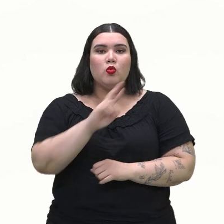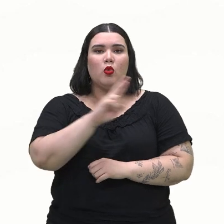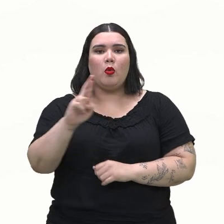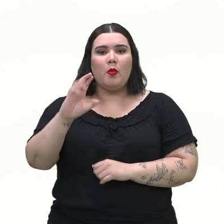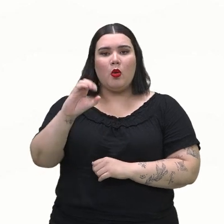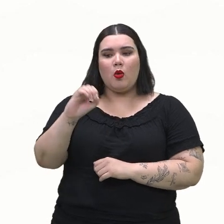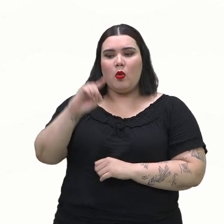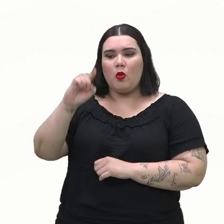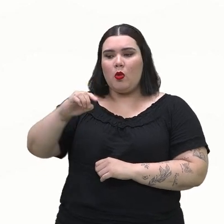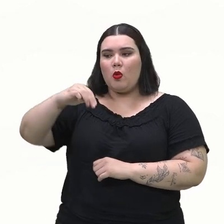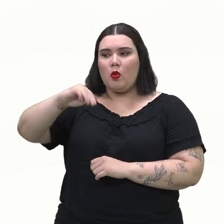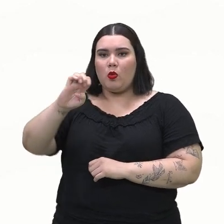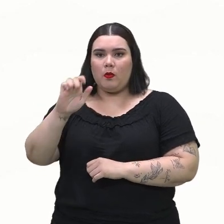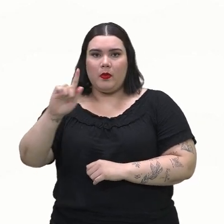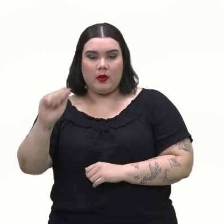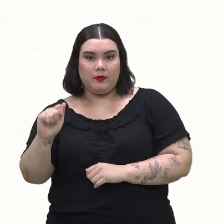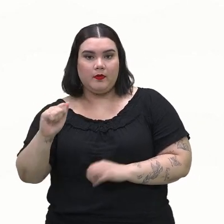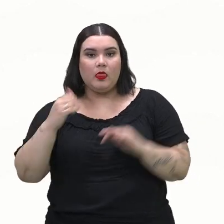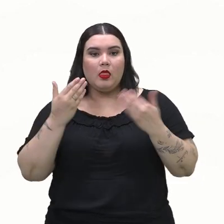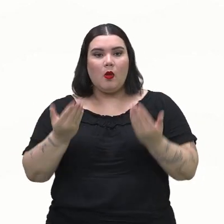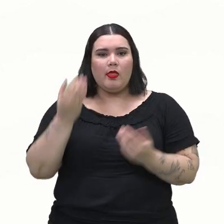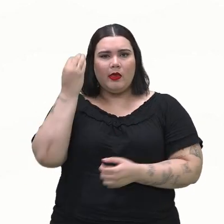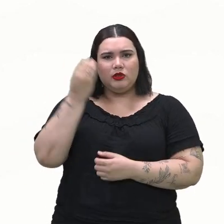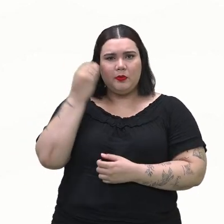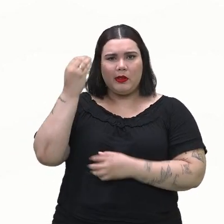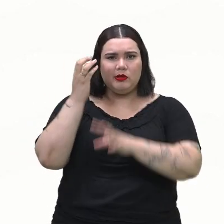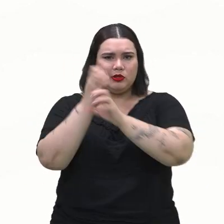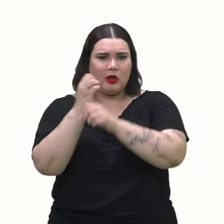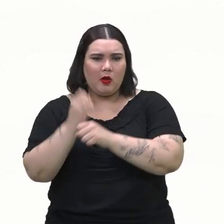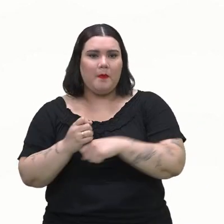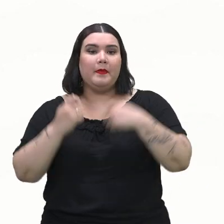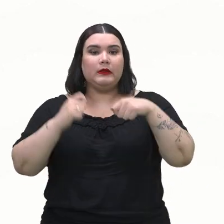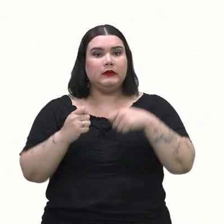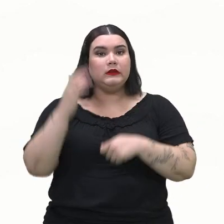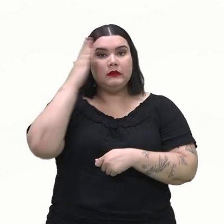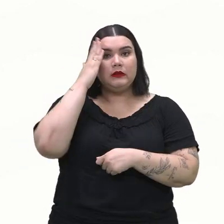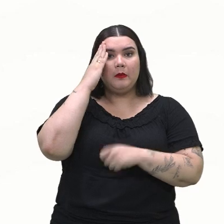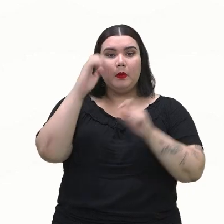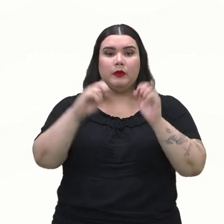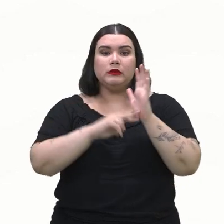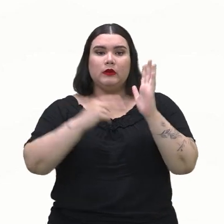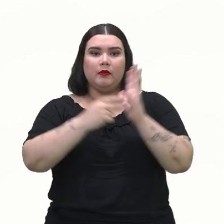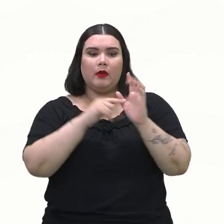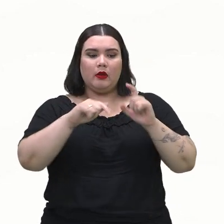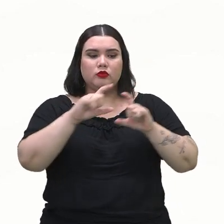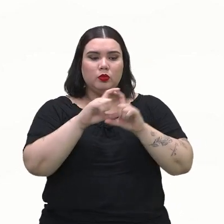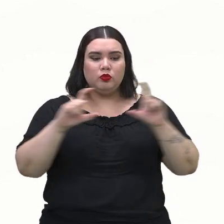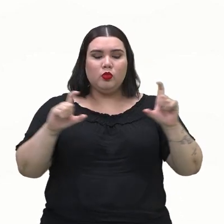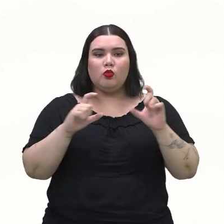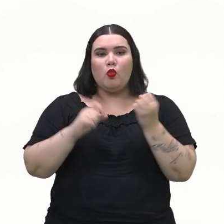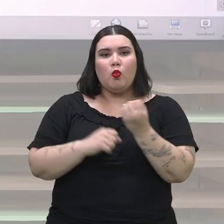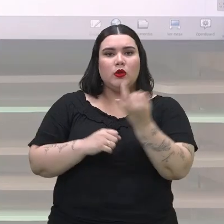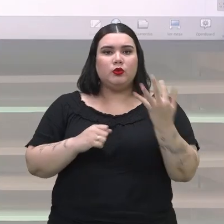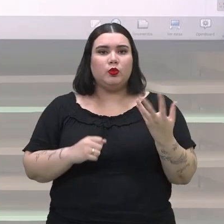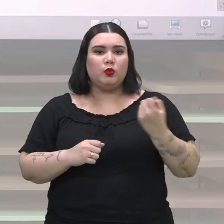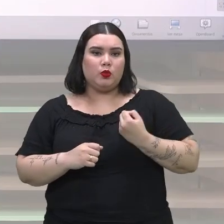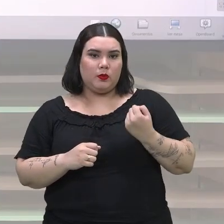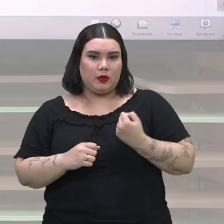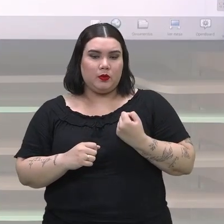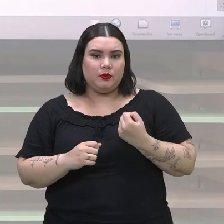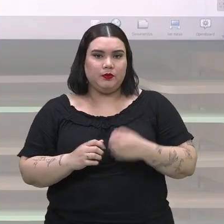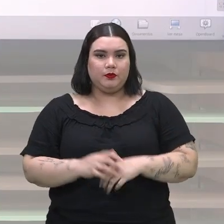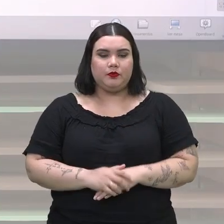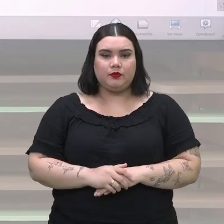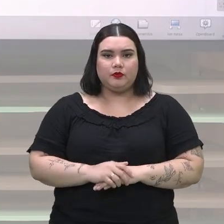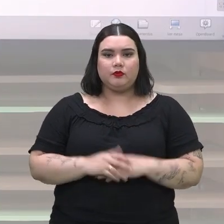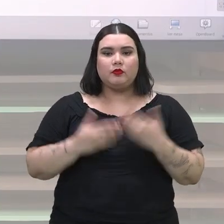amostral é essencial para que a gente consiga calcular a probabilidade desse evento acontecer. Então, o que